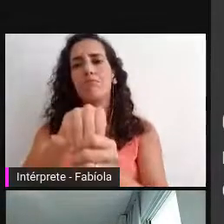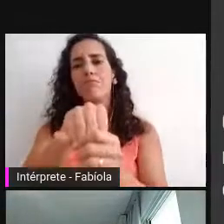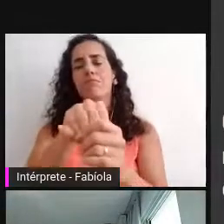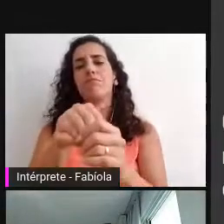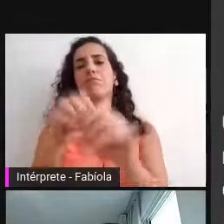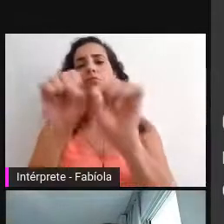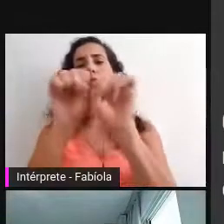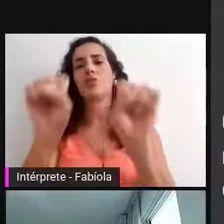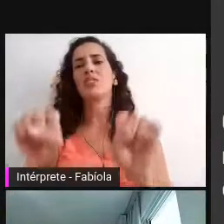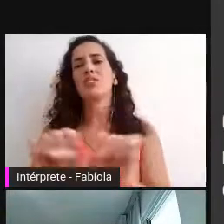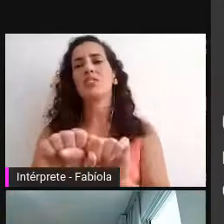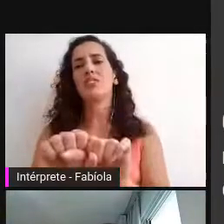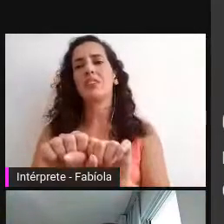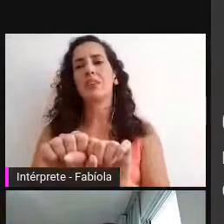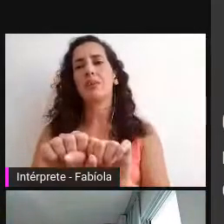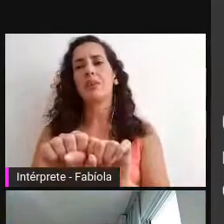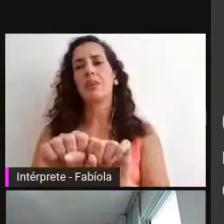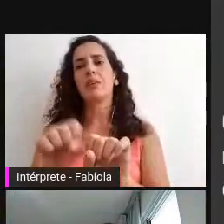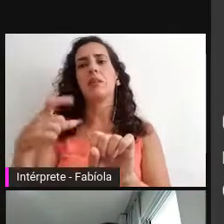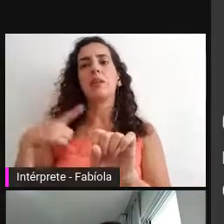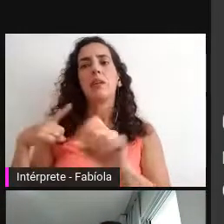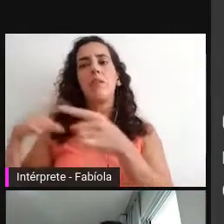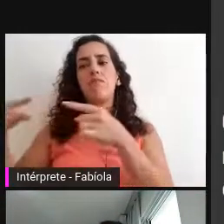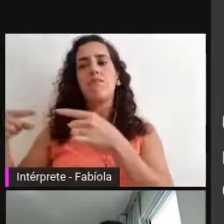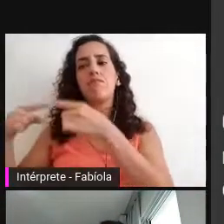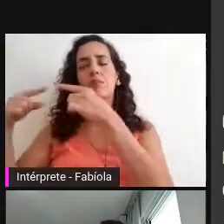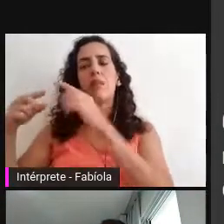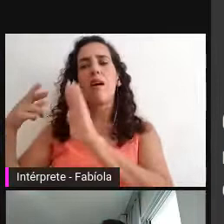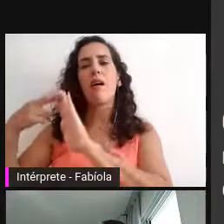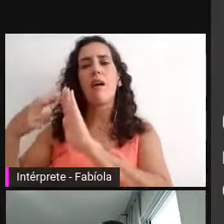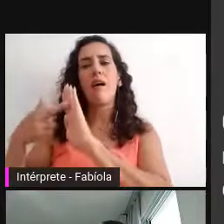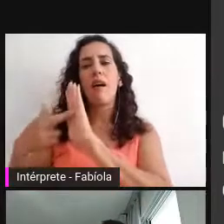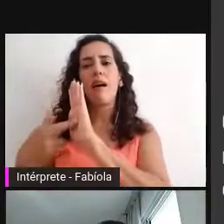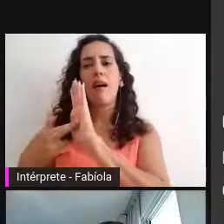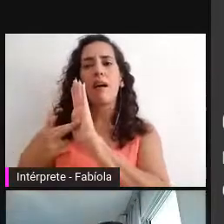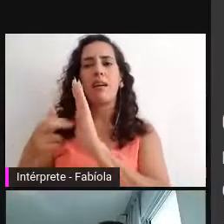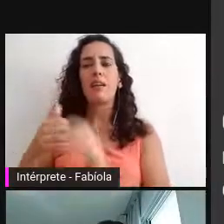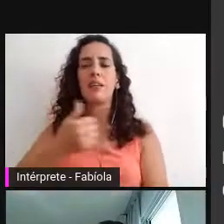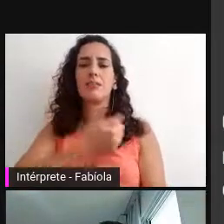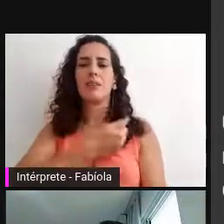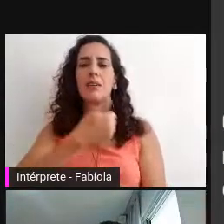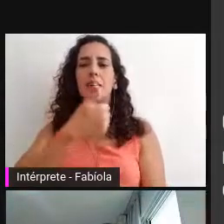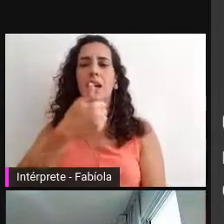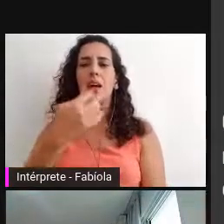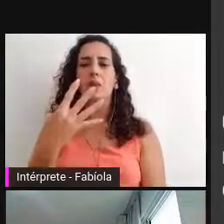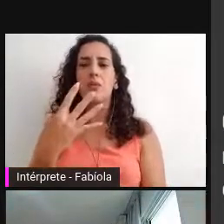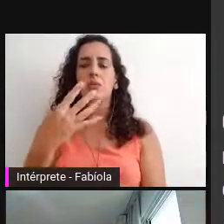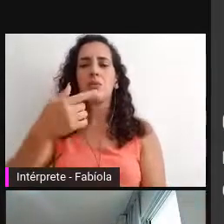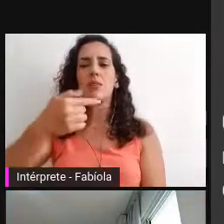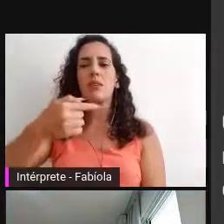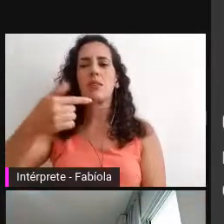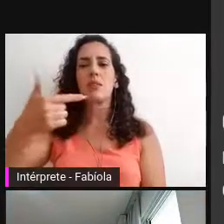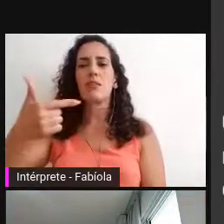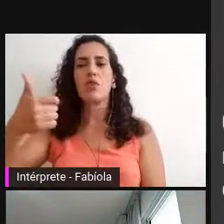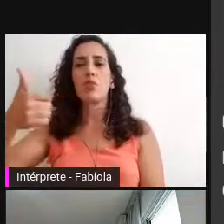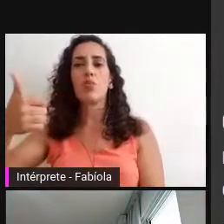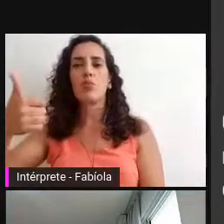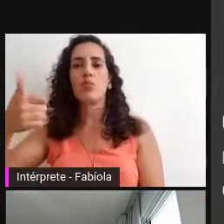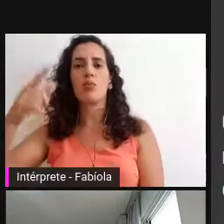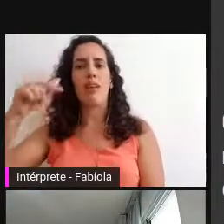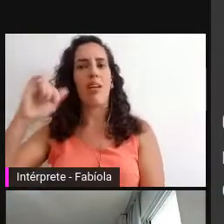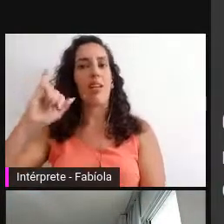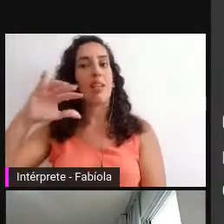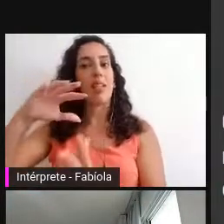norma ISO internacional, que é a 14.721. Então, veja esse